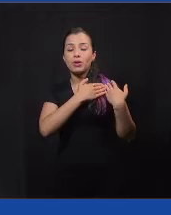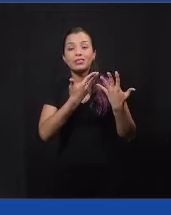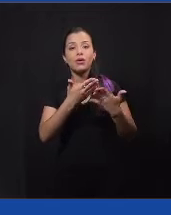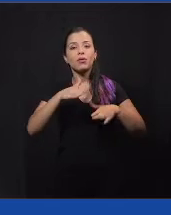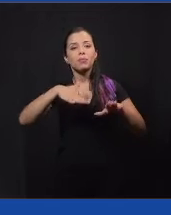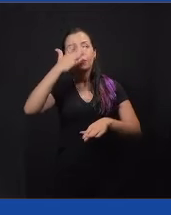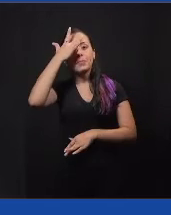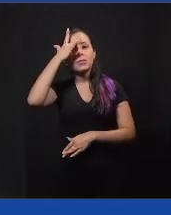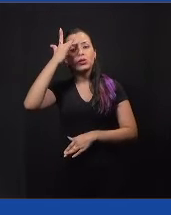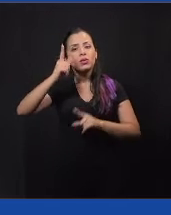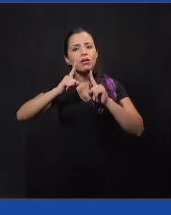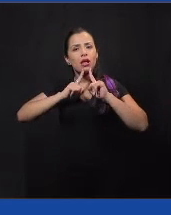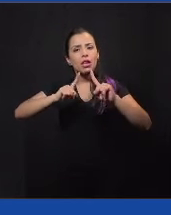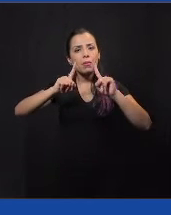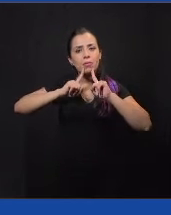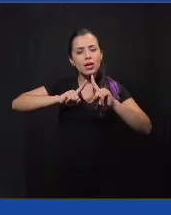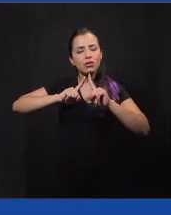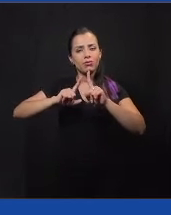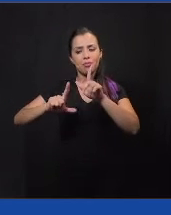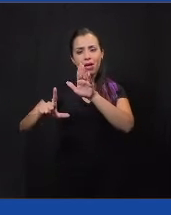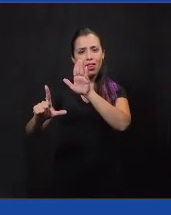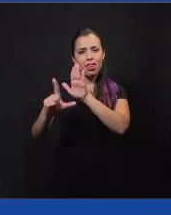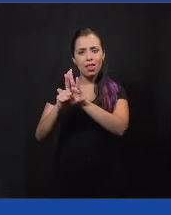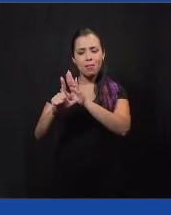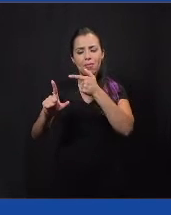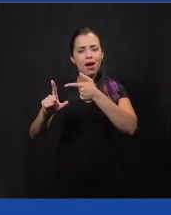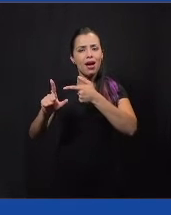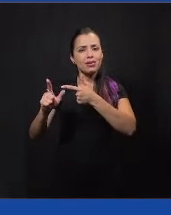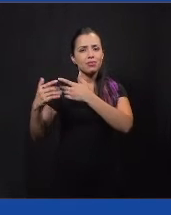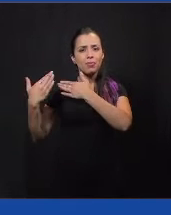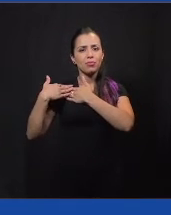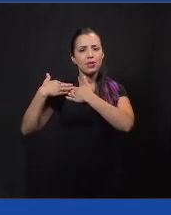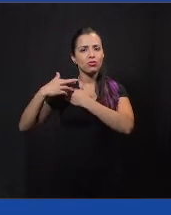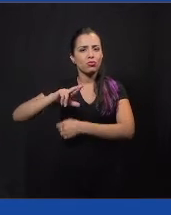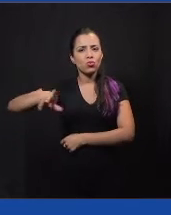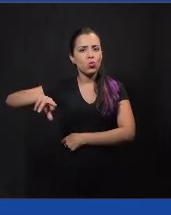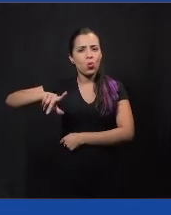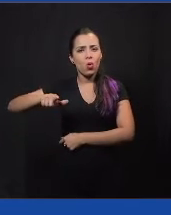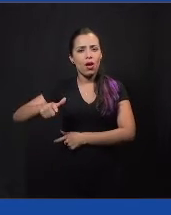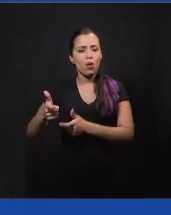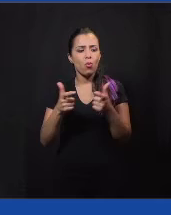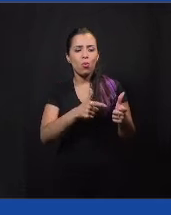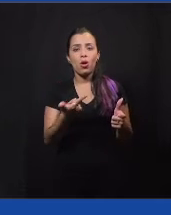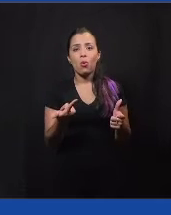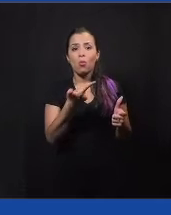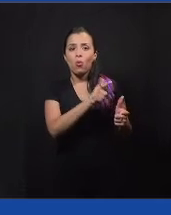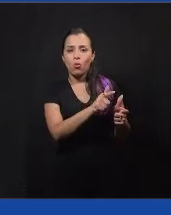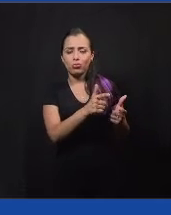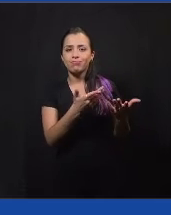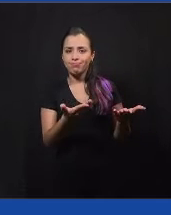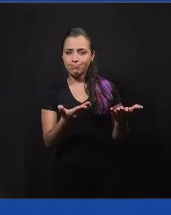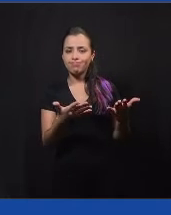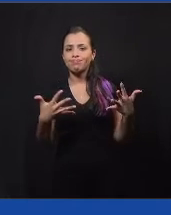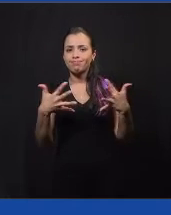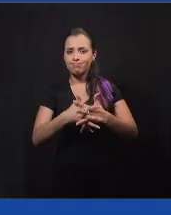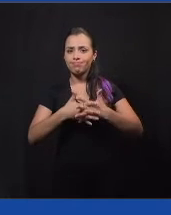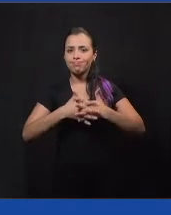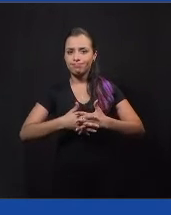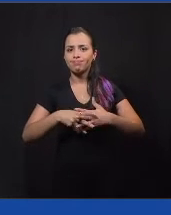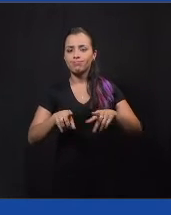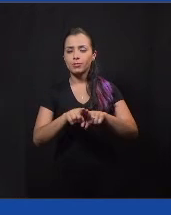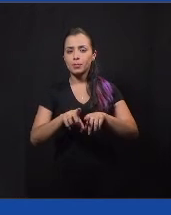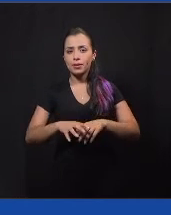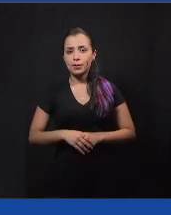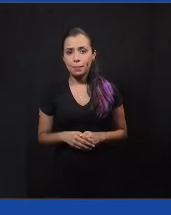legislativo, sendo que é uma função do executivo, enfim, e uma outra questão que aumenta na